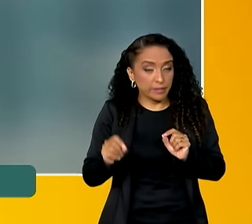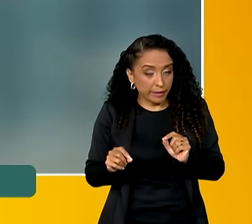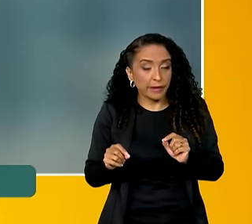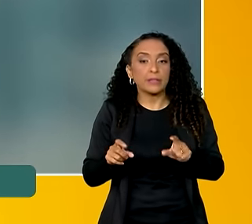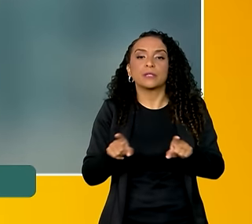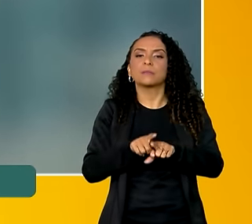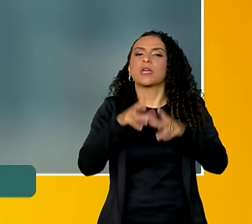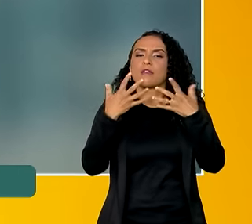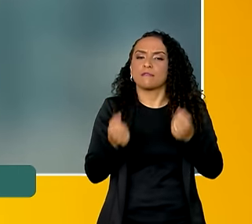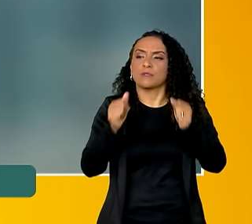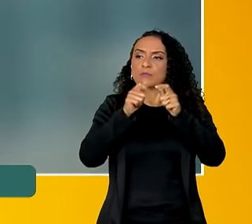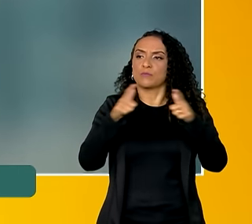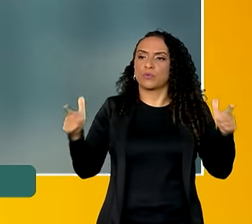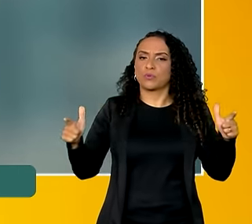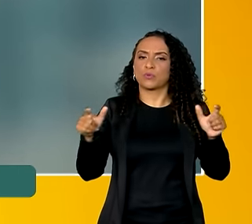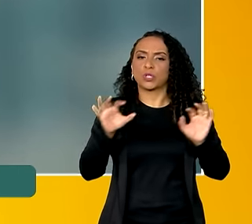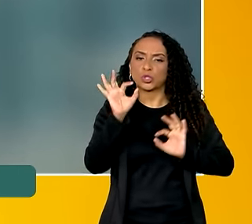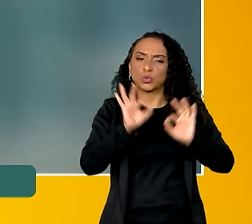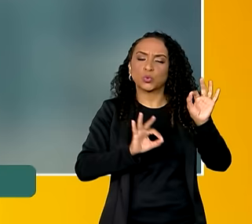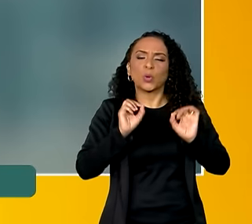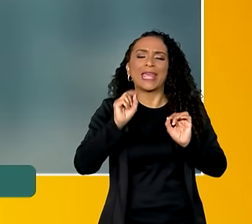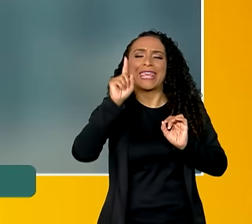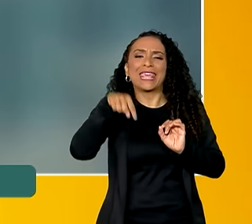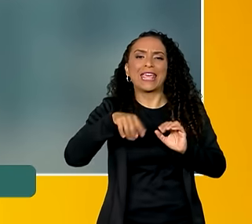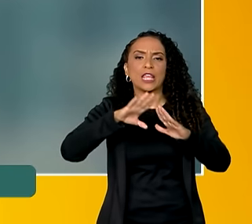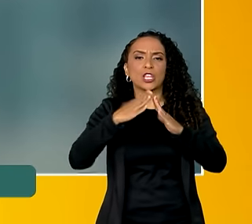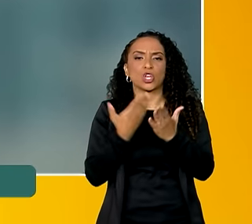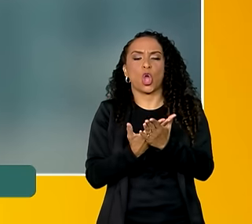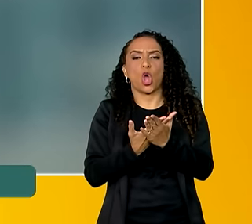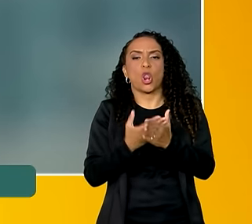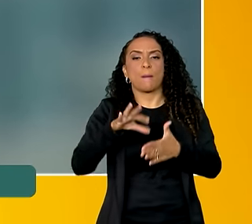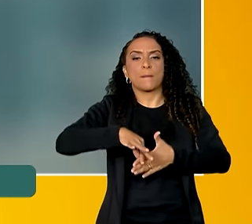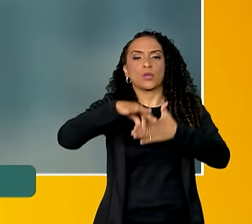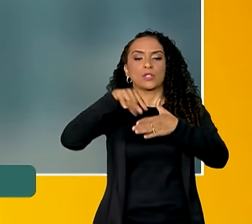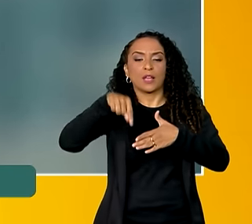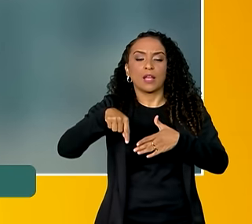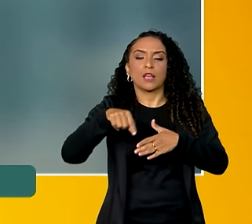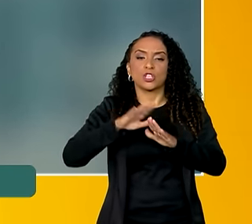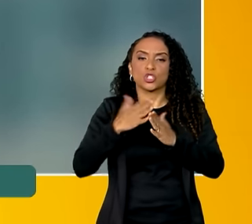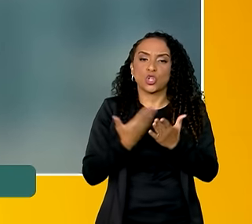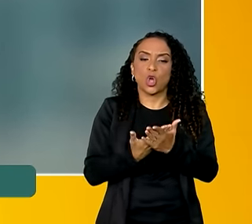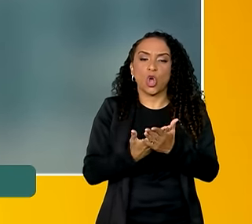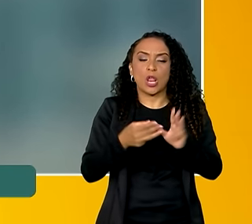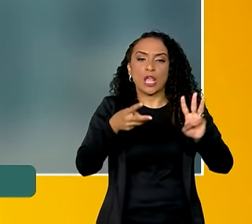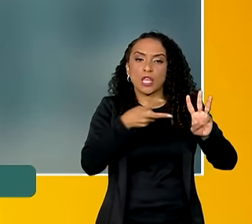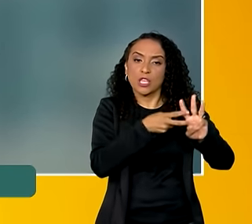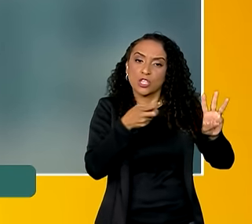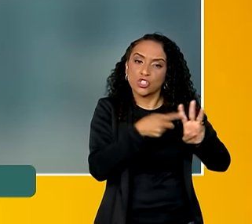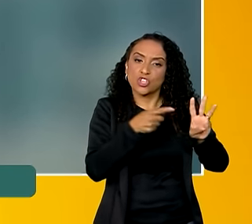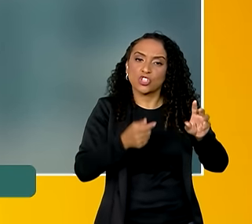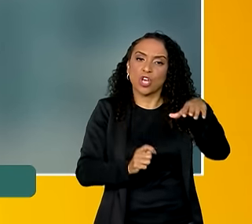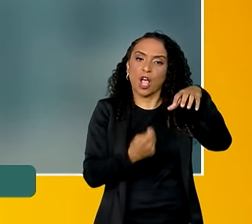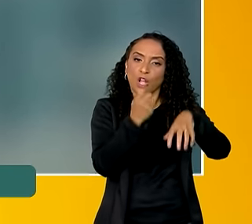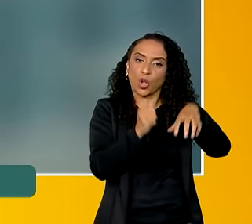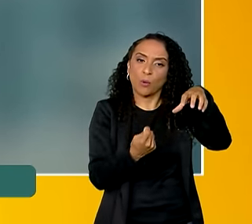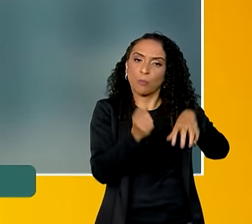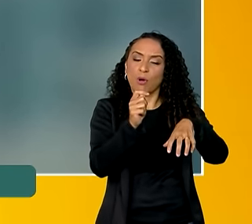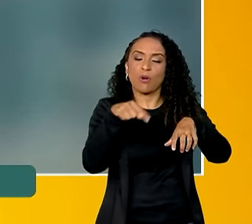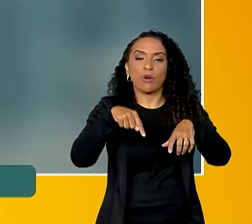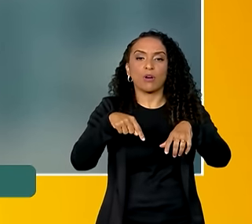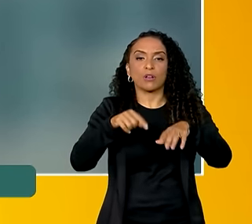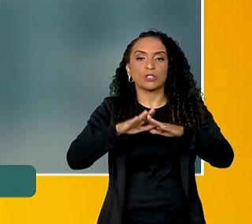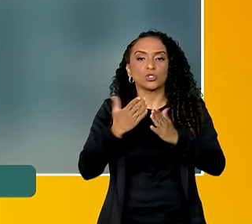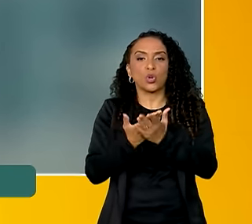inclusive, ampliar o escopo do que sejam as escolas prioritárias, que são as nossas escolas indígenas, quilombolas, as